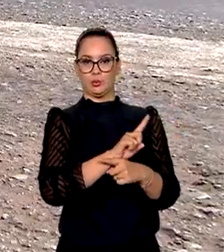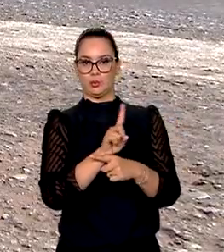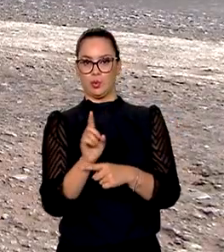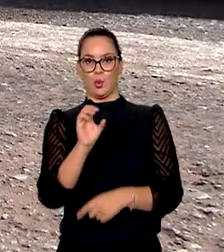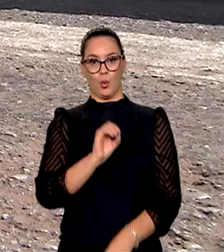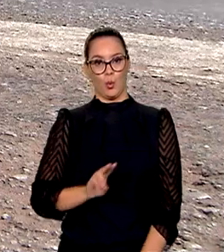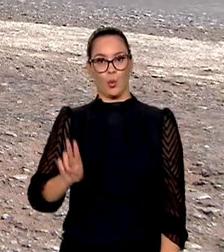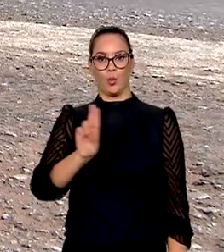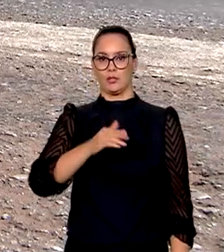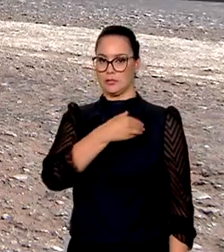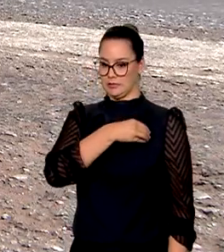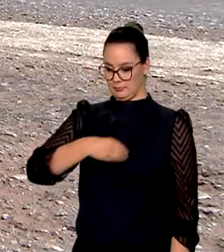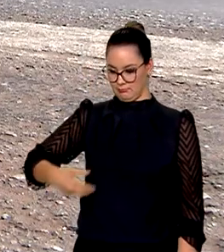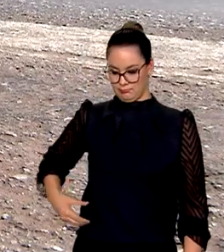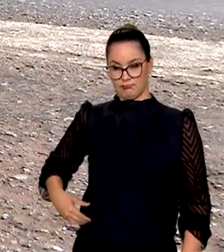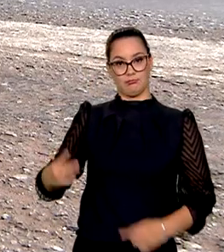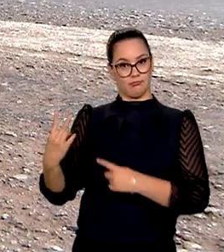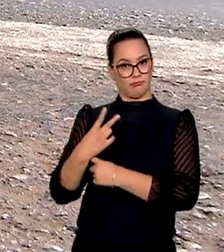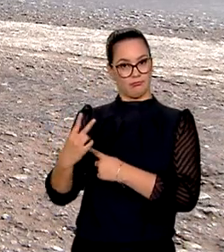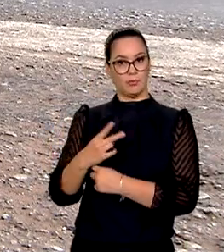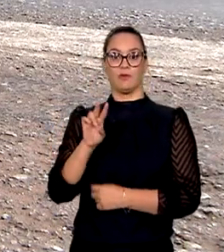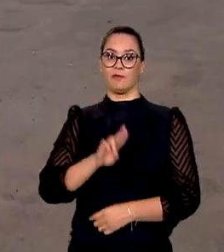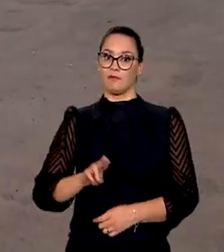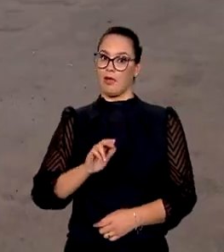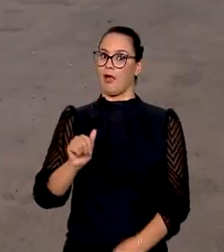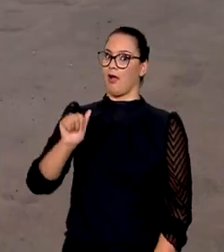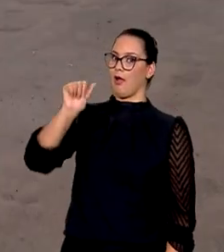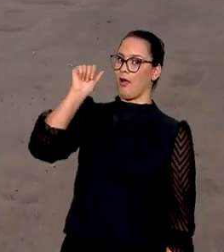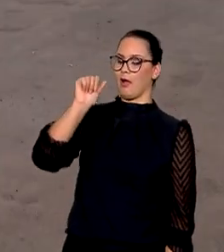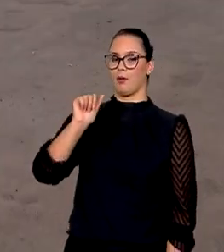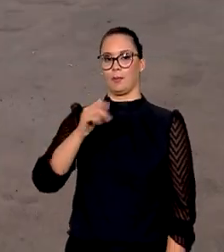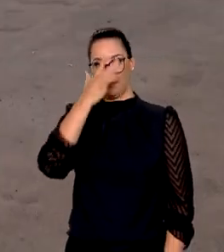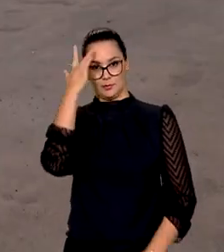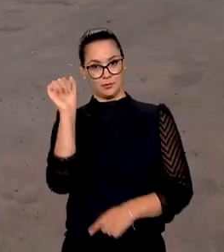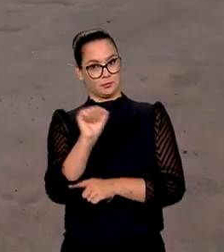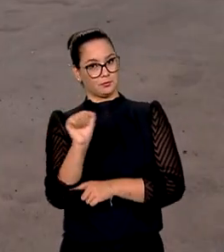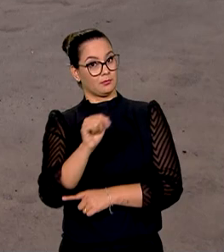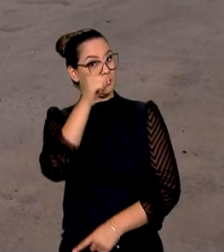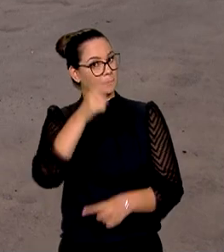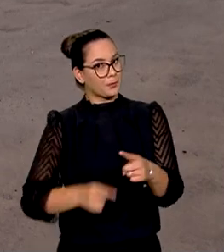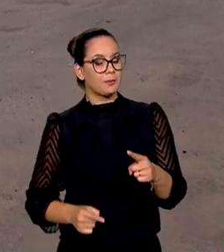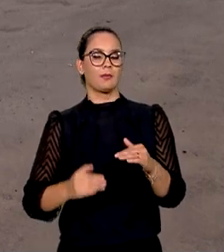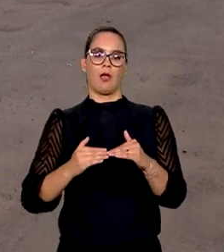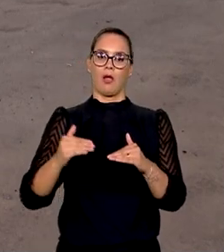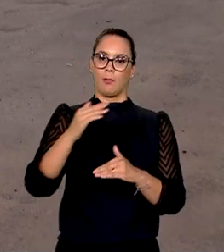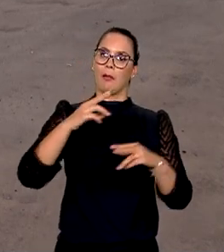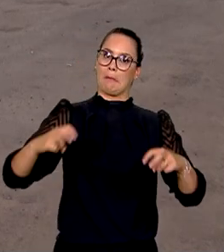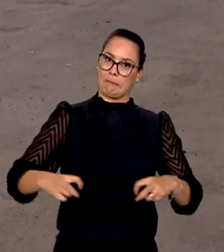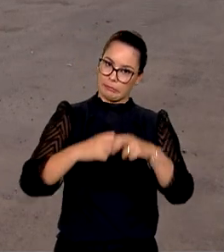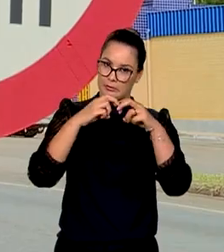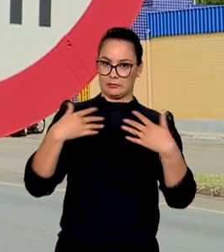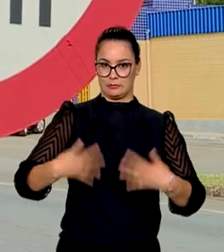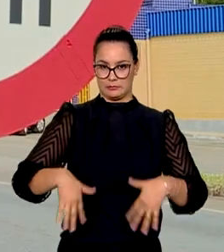cinto de segurança e, claro, a gente reforça que o uso de álcool pelos motoristas é proibido e aumenta a chance de acidentes.